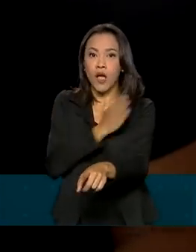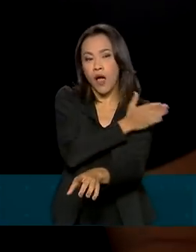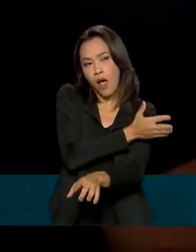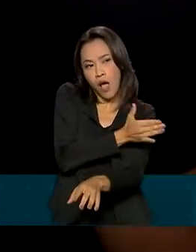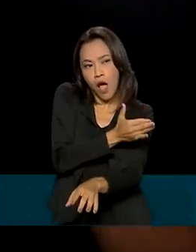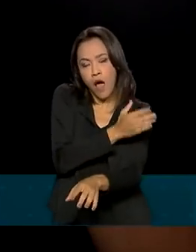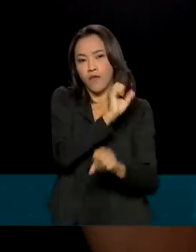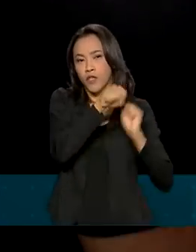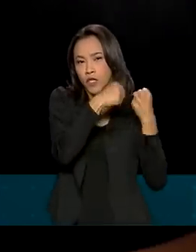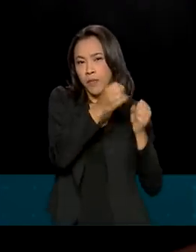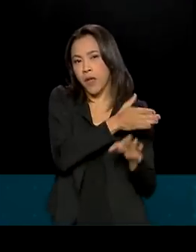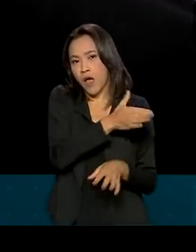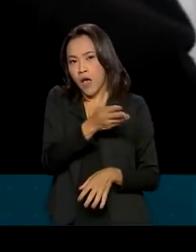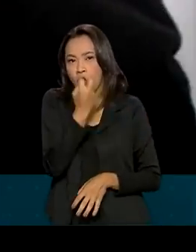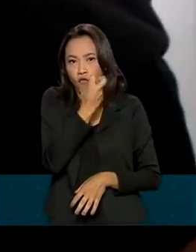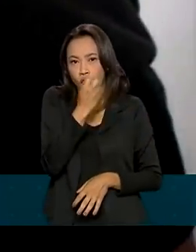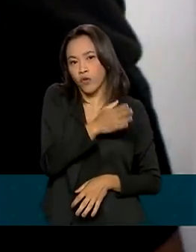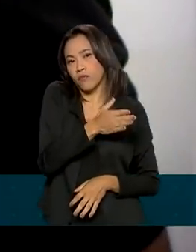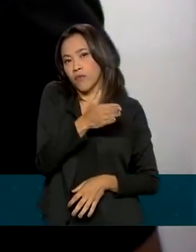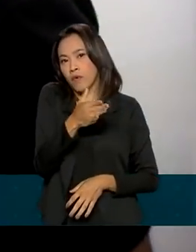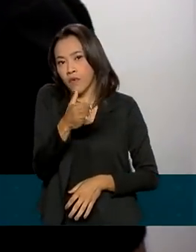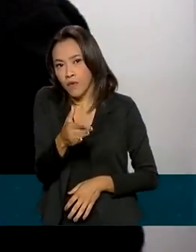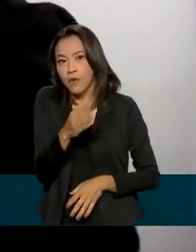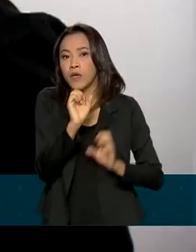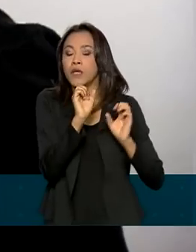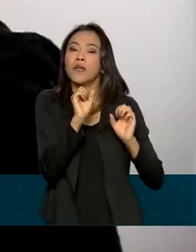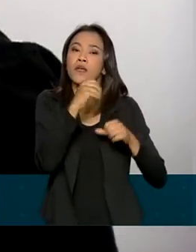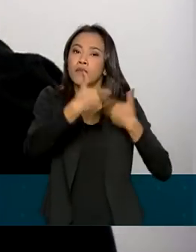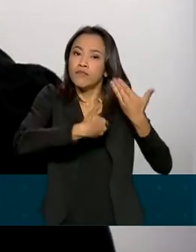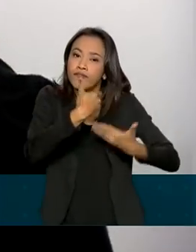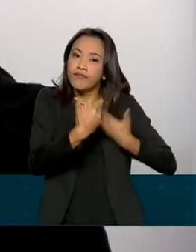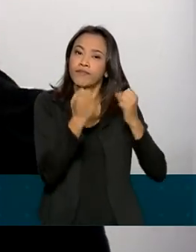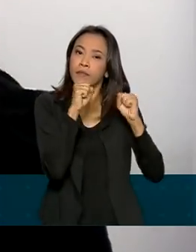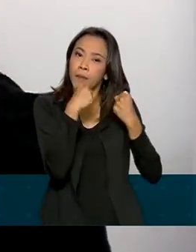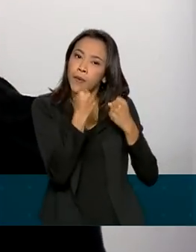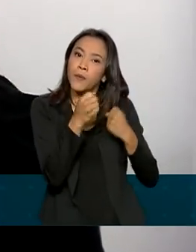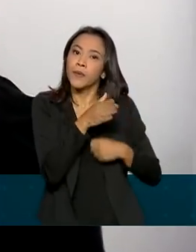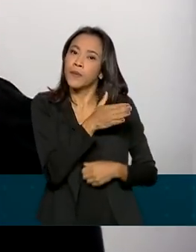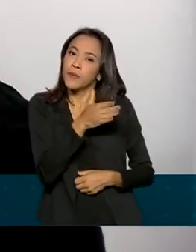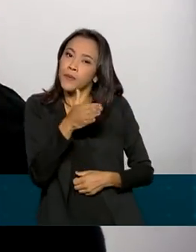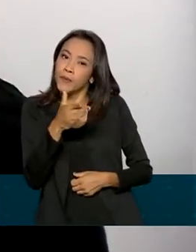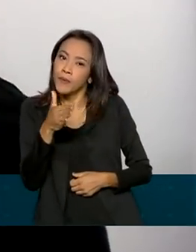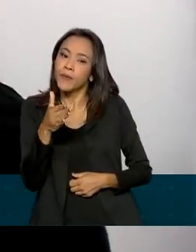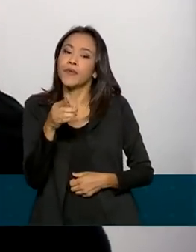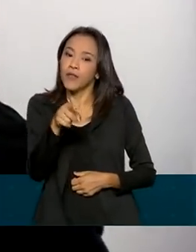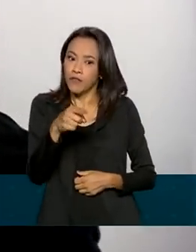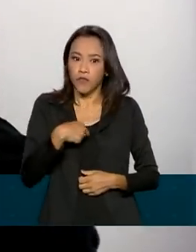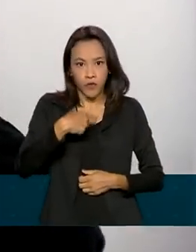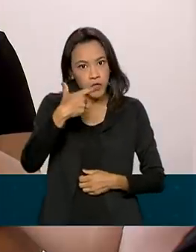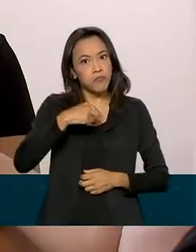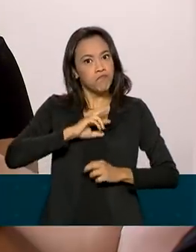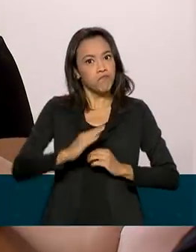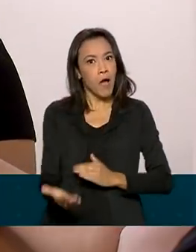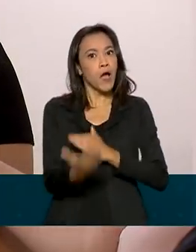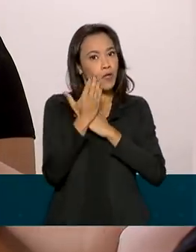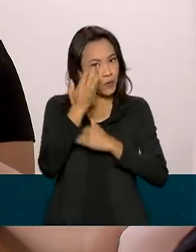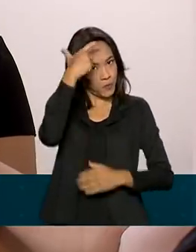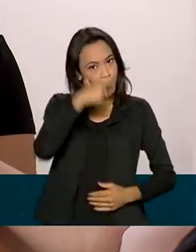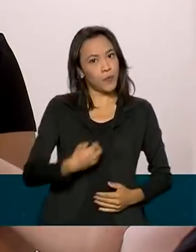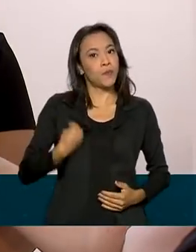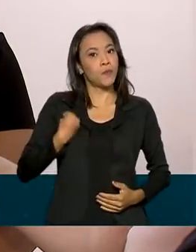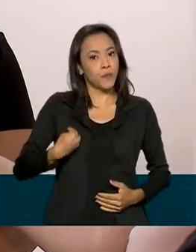fisioterapeuta, fonoaudiólogo e terapeuta ocupacional. Um cuidado que fez a diferença. Depois do